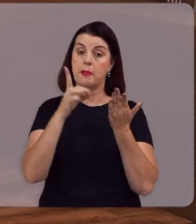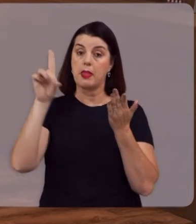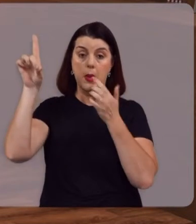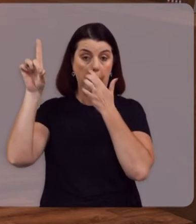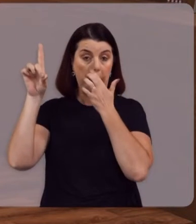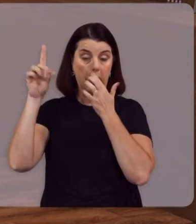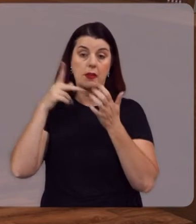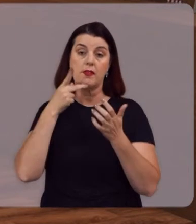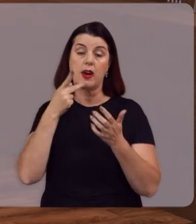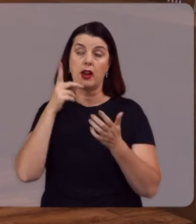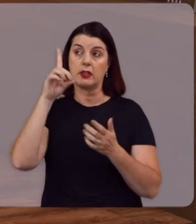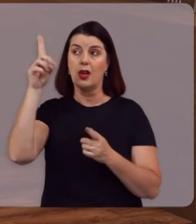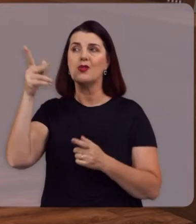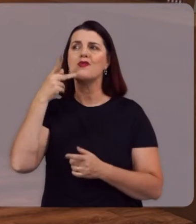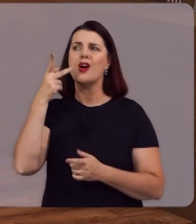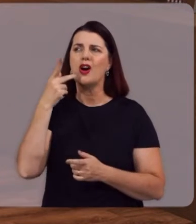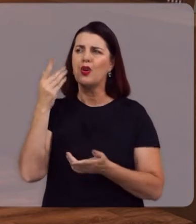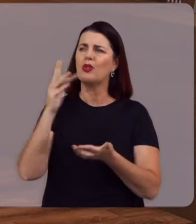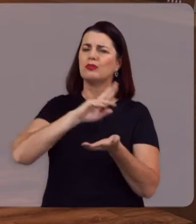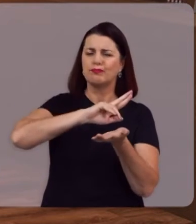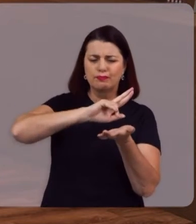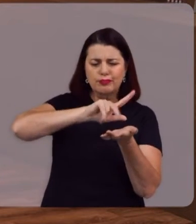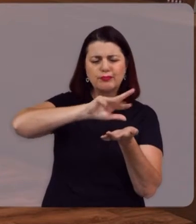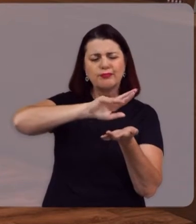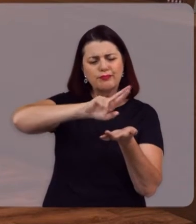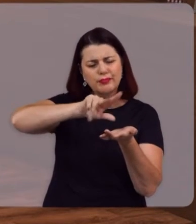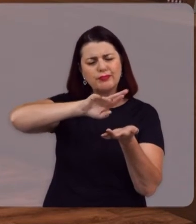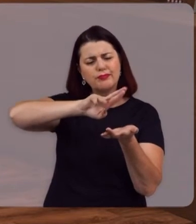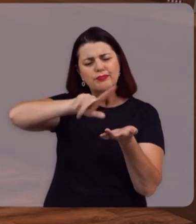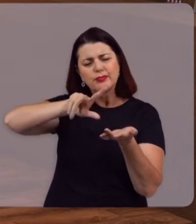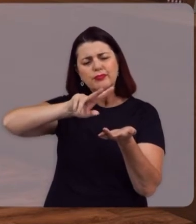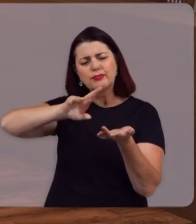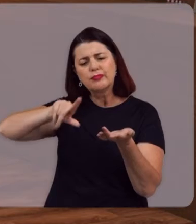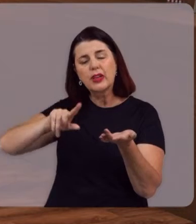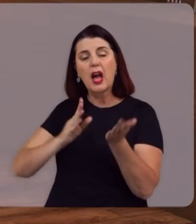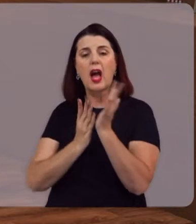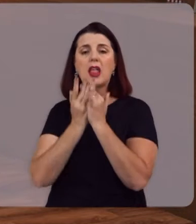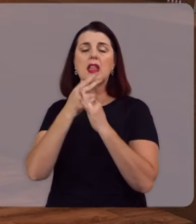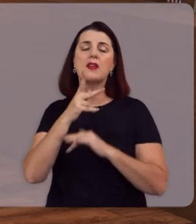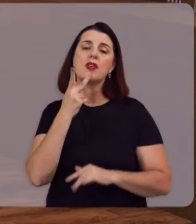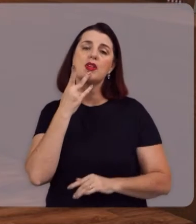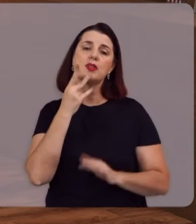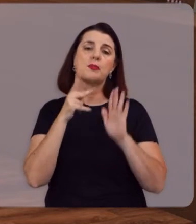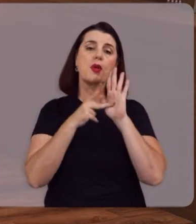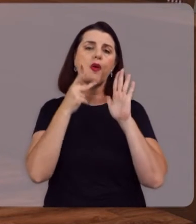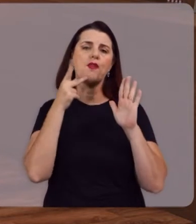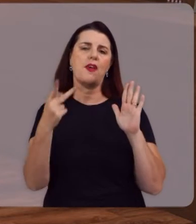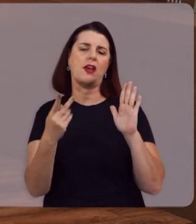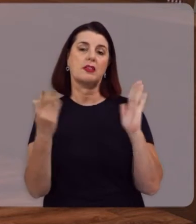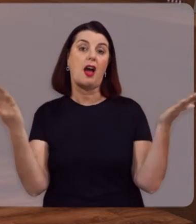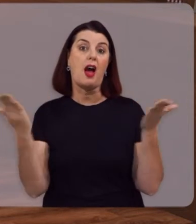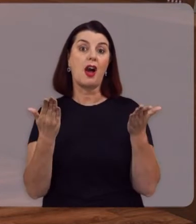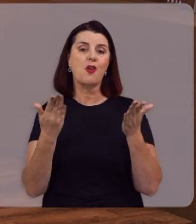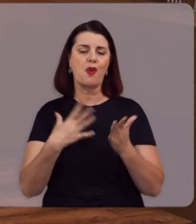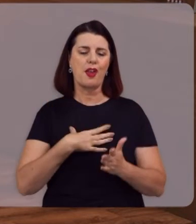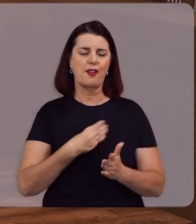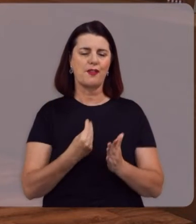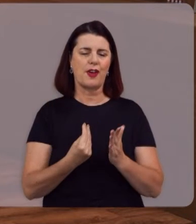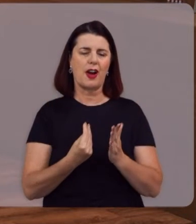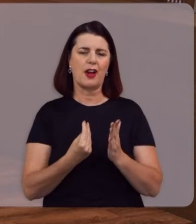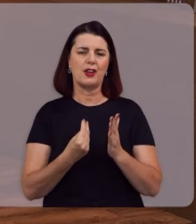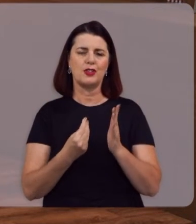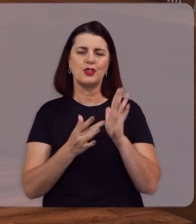Que Deus falou Muitas vezes De muitas maneiras Aos pais Pelos profetas Mas agora nos fala Pelo filho